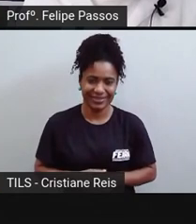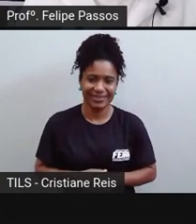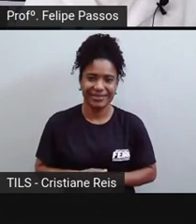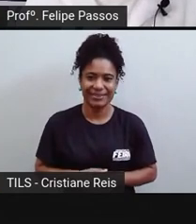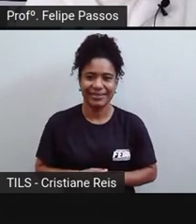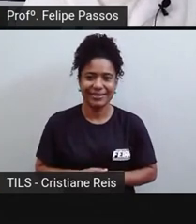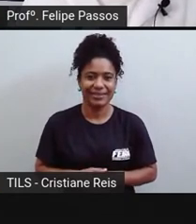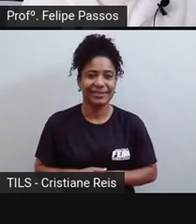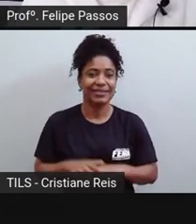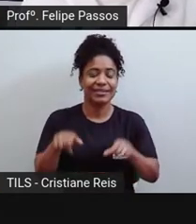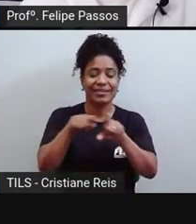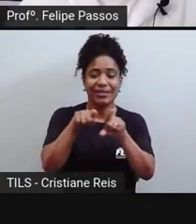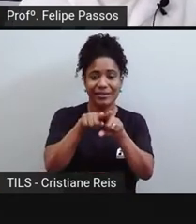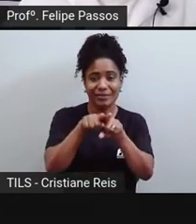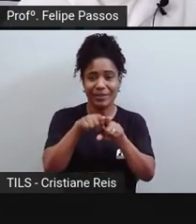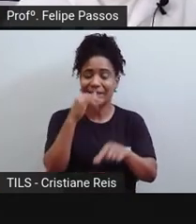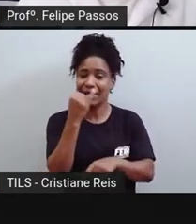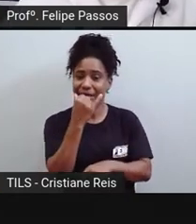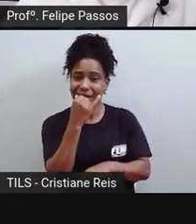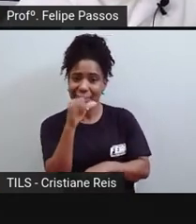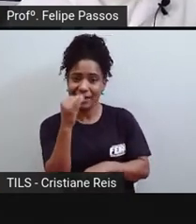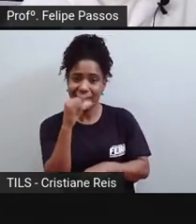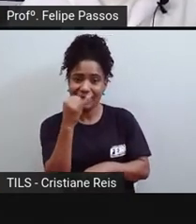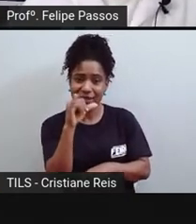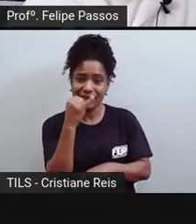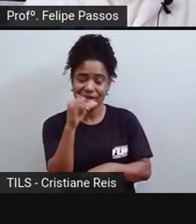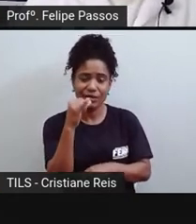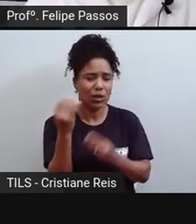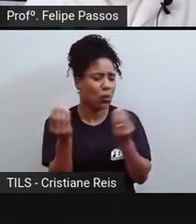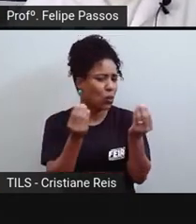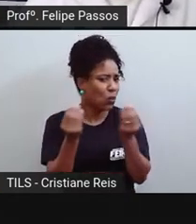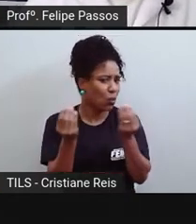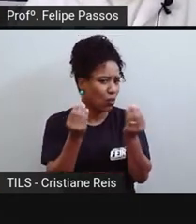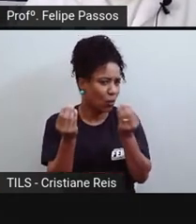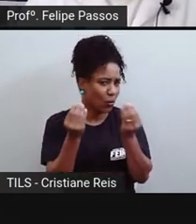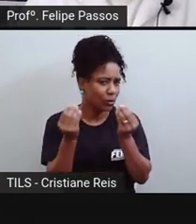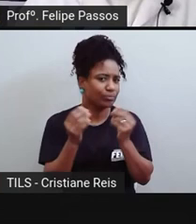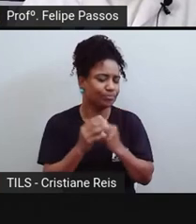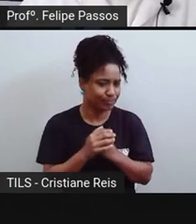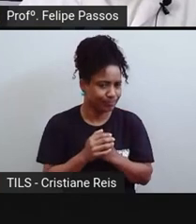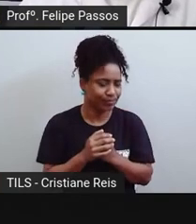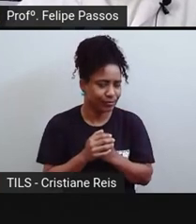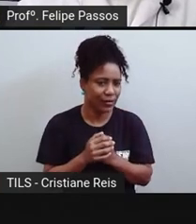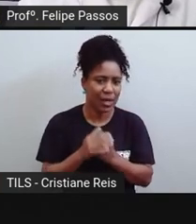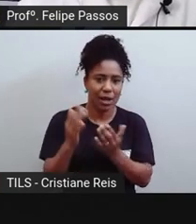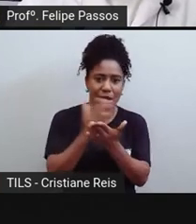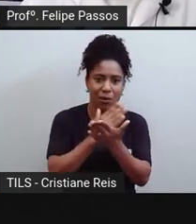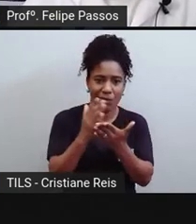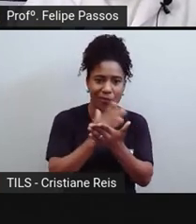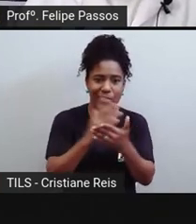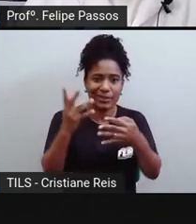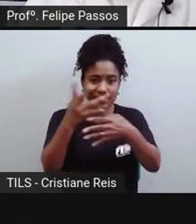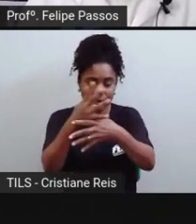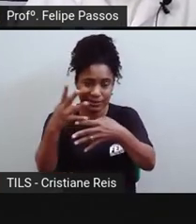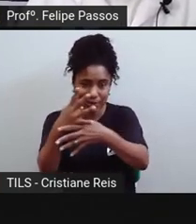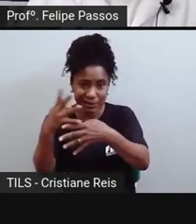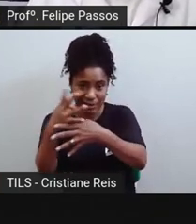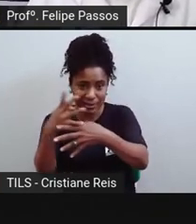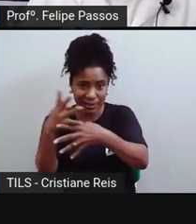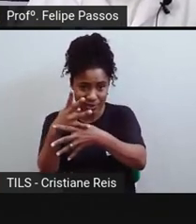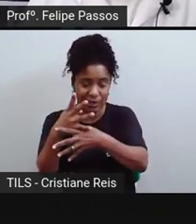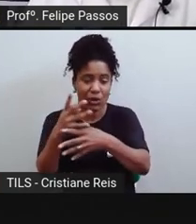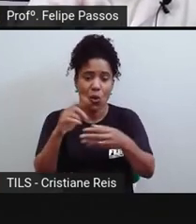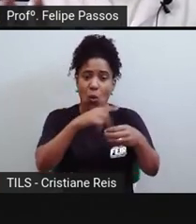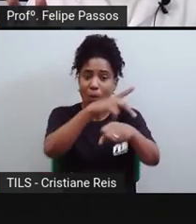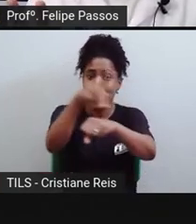E energia também geotérmica. Muitos países, cidades que estão próximos a vulcões utilizam energia